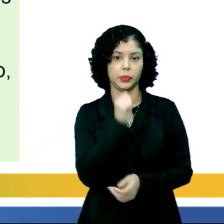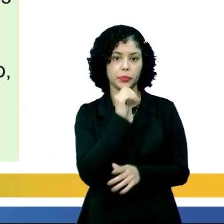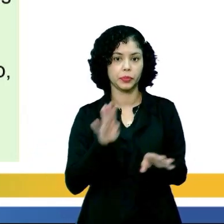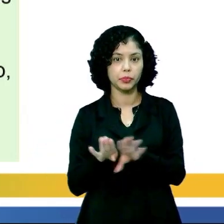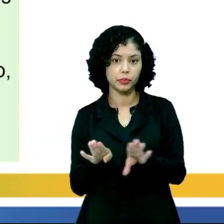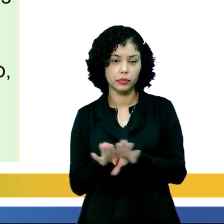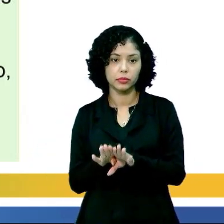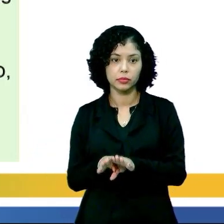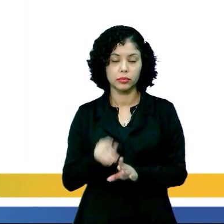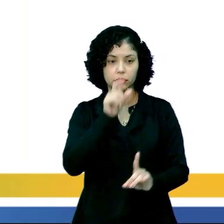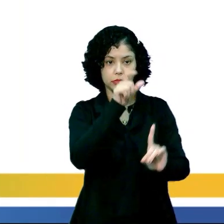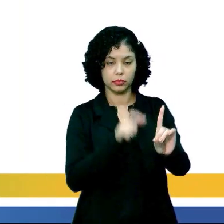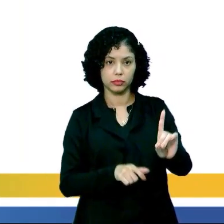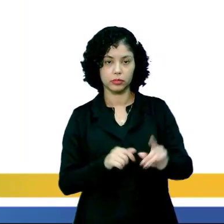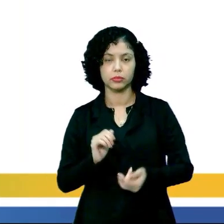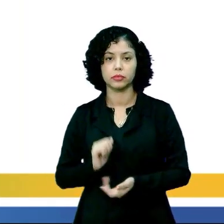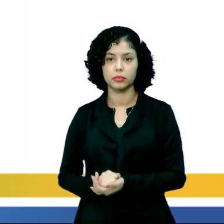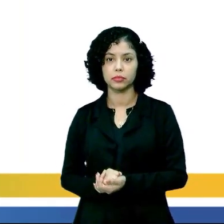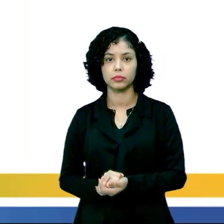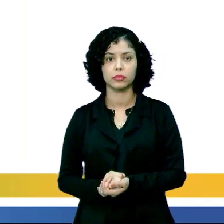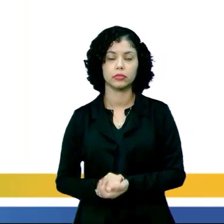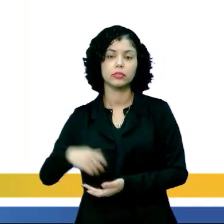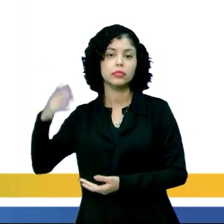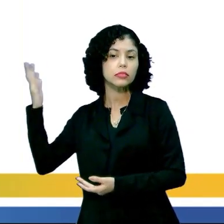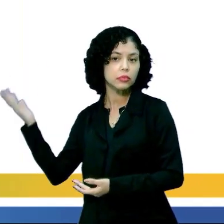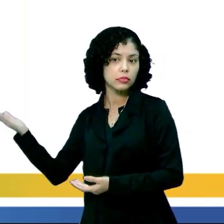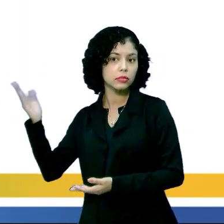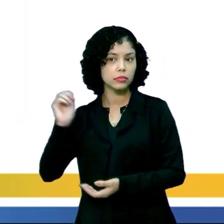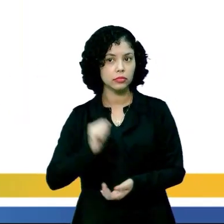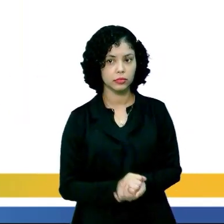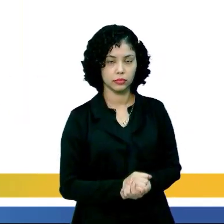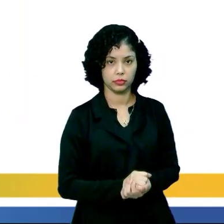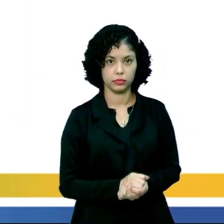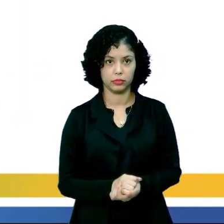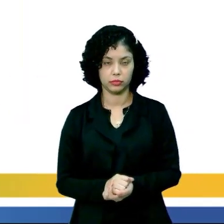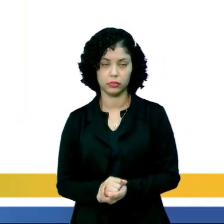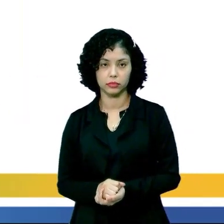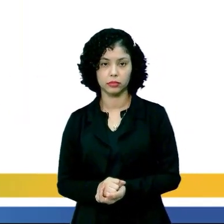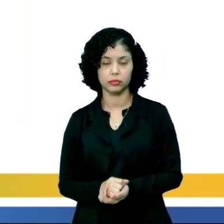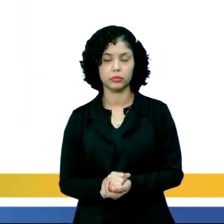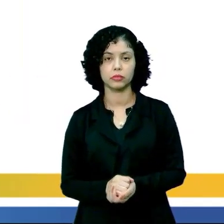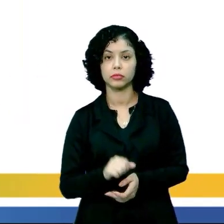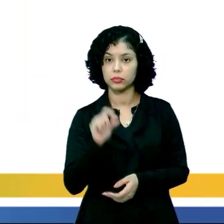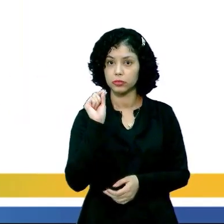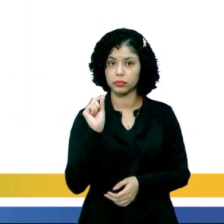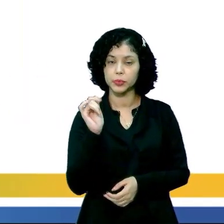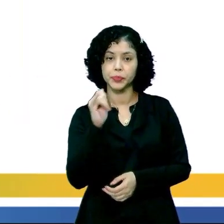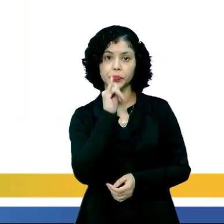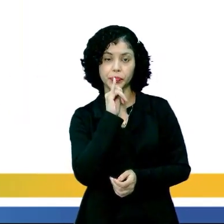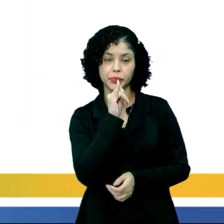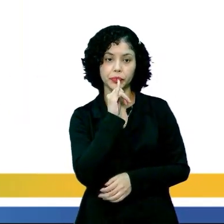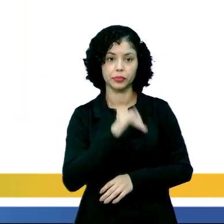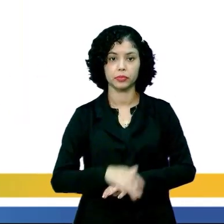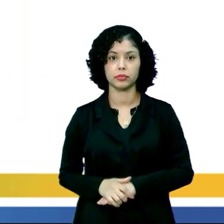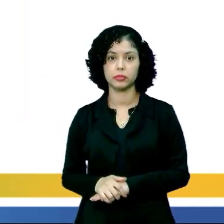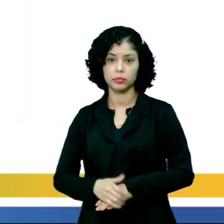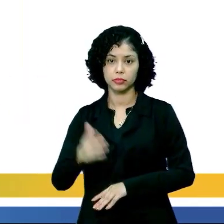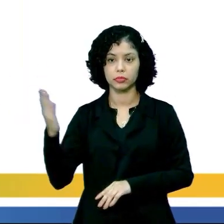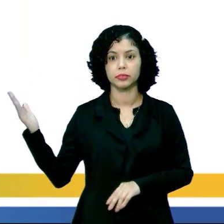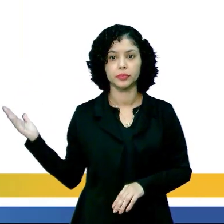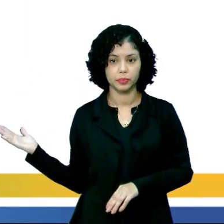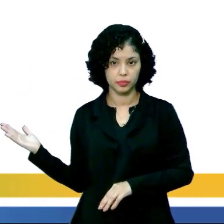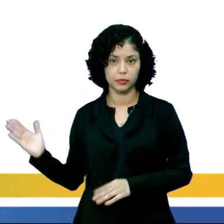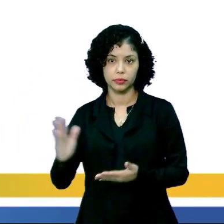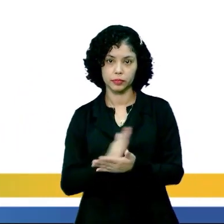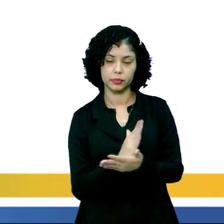Aí, nós temos a referência da Constituição Brasileira. Vamos agora ao que nos interessa, de fato, que são os exemplos, né? Aí, você